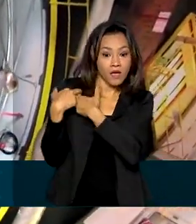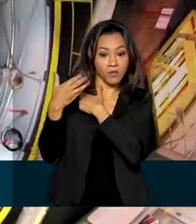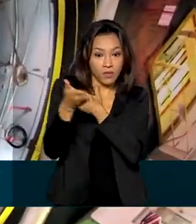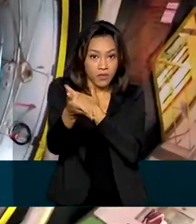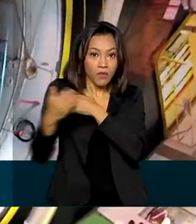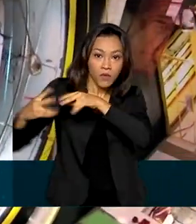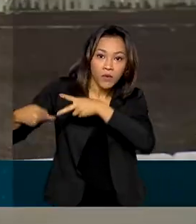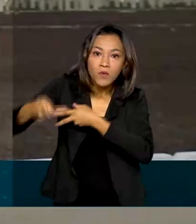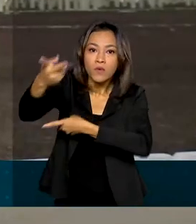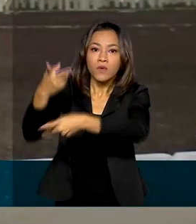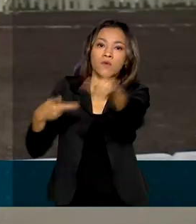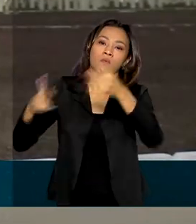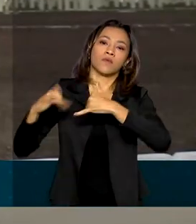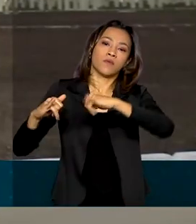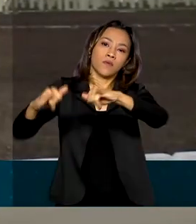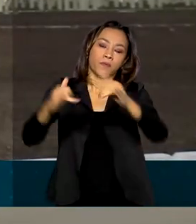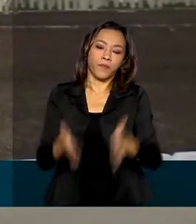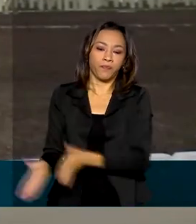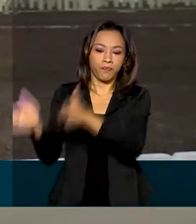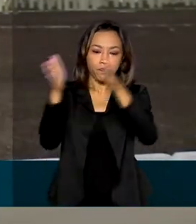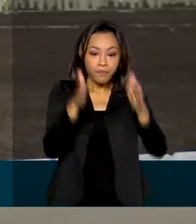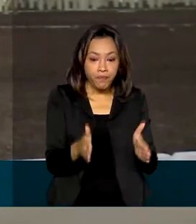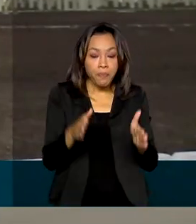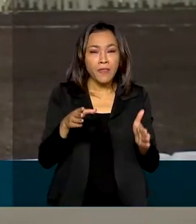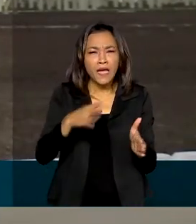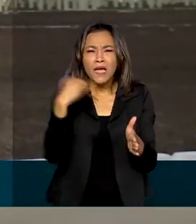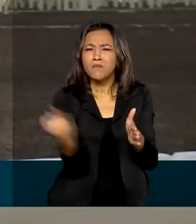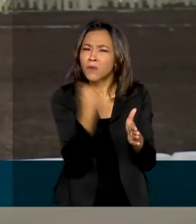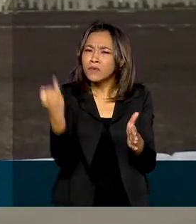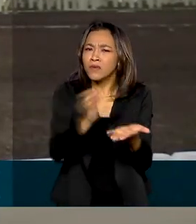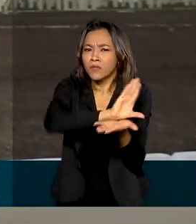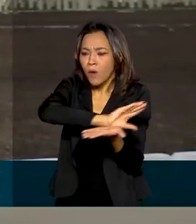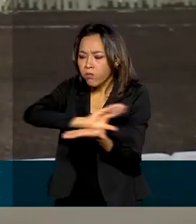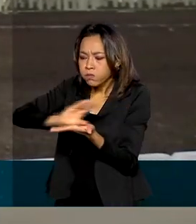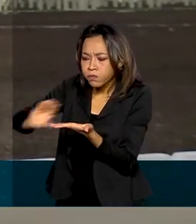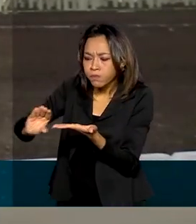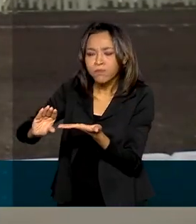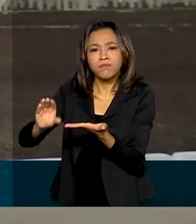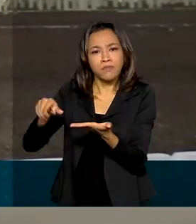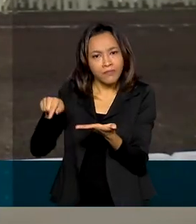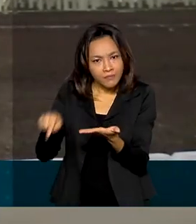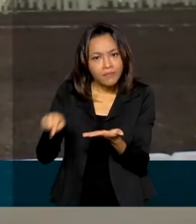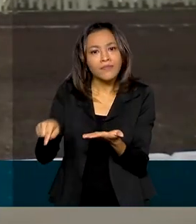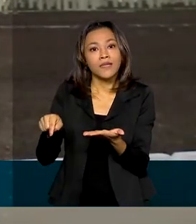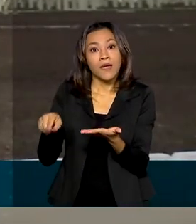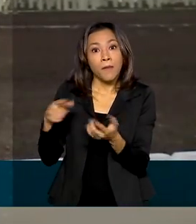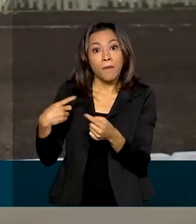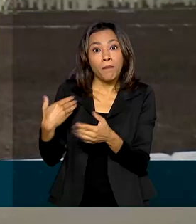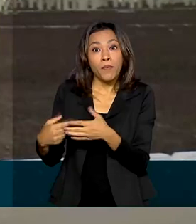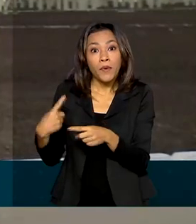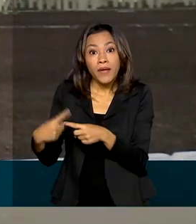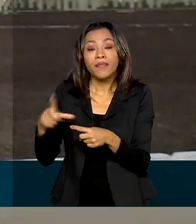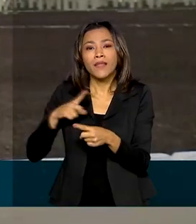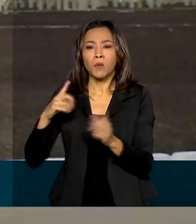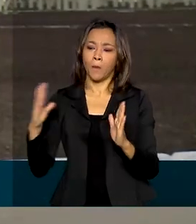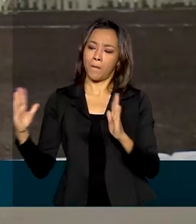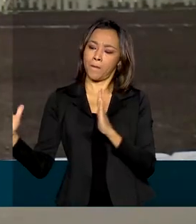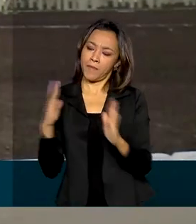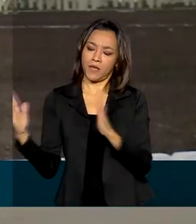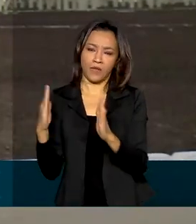transmissão. Esses investimentos são necessários porque, como qualquer coisa que você tenha, ela é programada para durar um período.